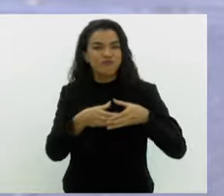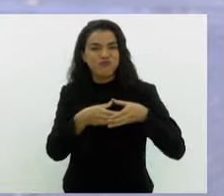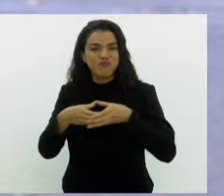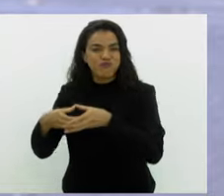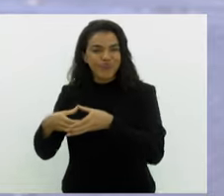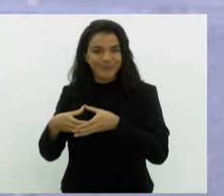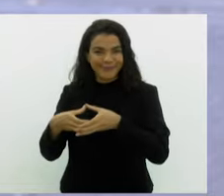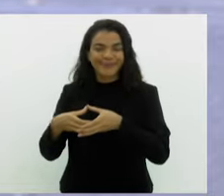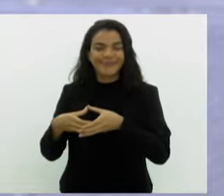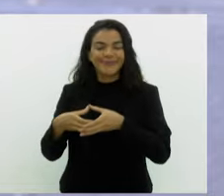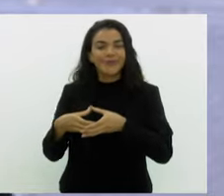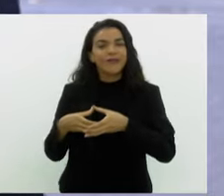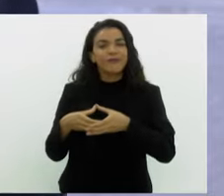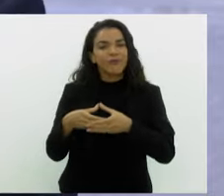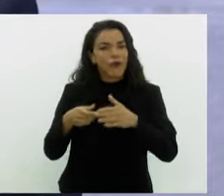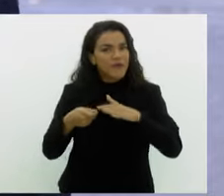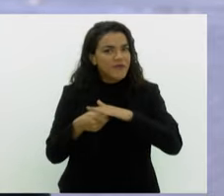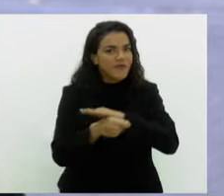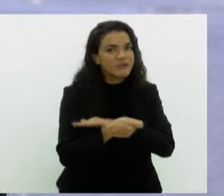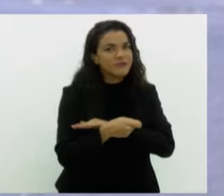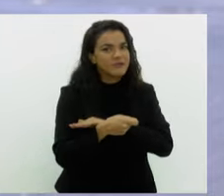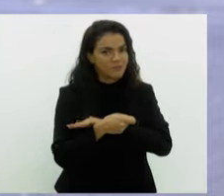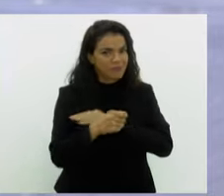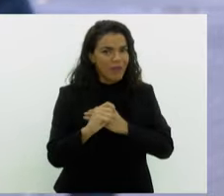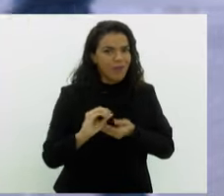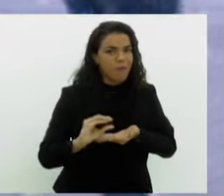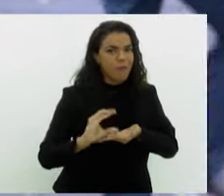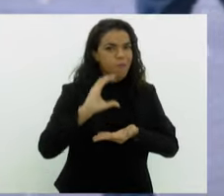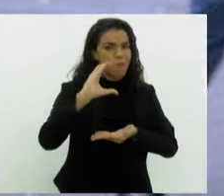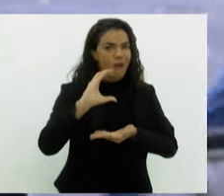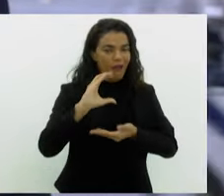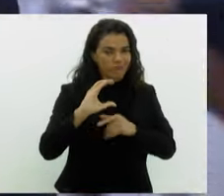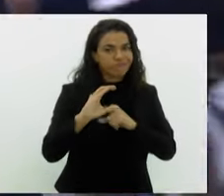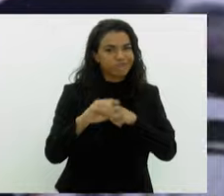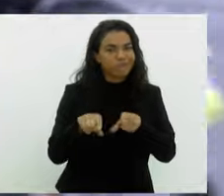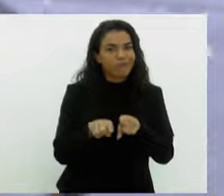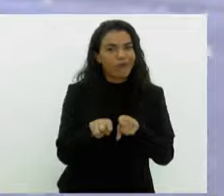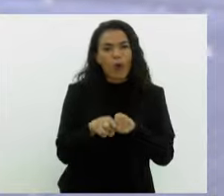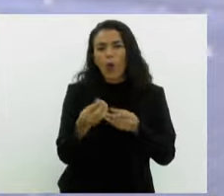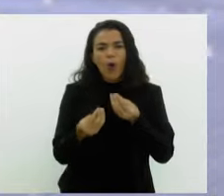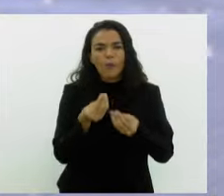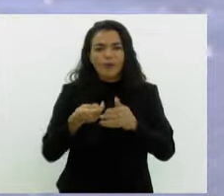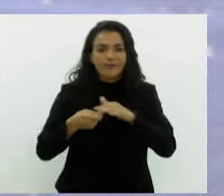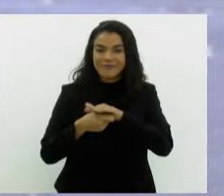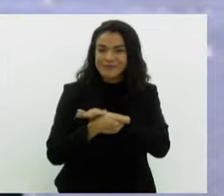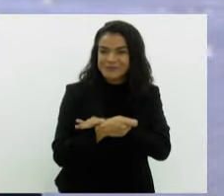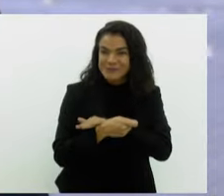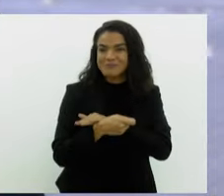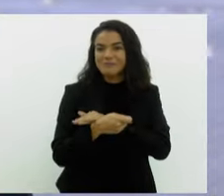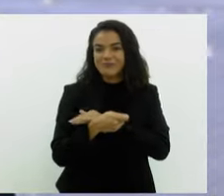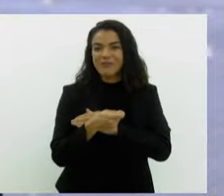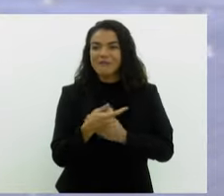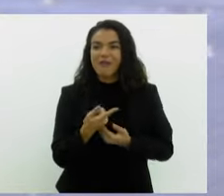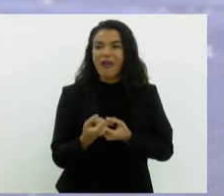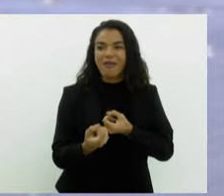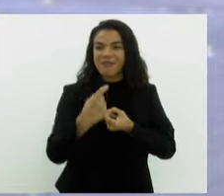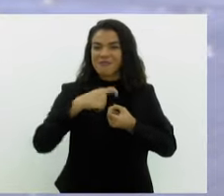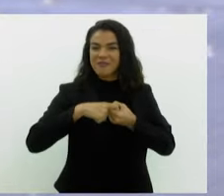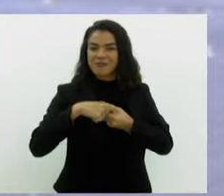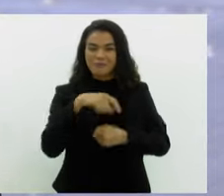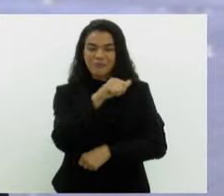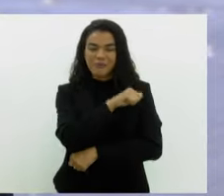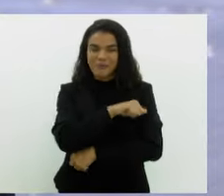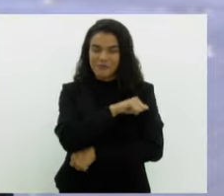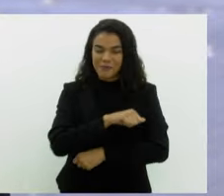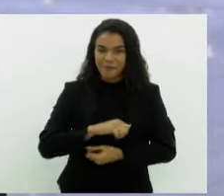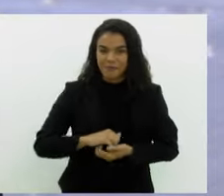E foi realizado um investimento alto para esses eventos, e de que forma esses investimentos realizados vão retornar para o Rio de Janeiro?